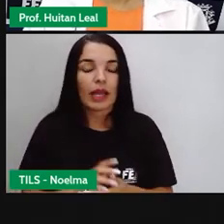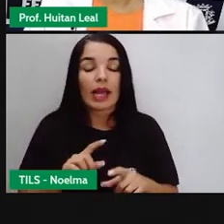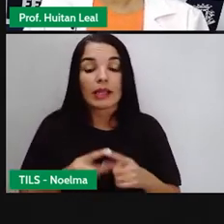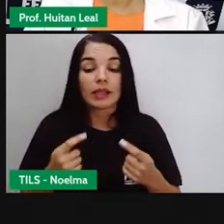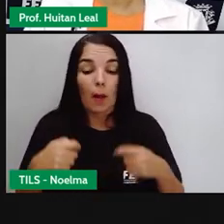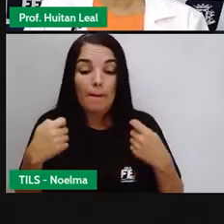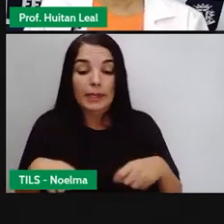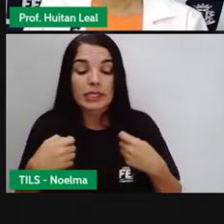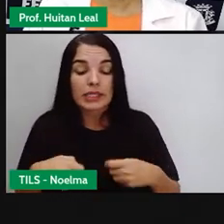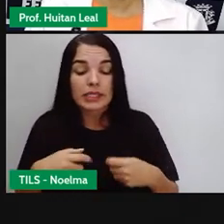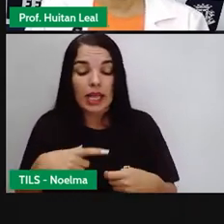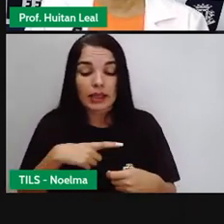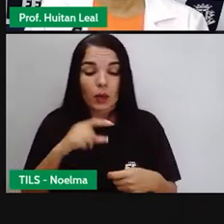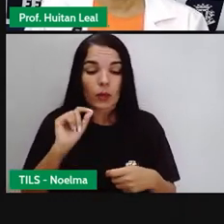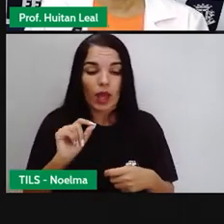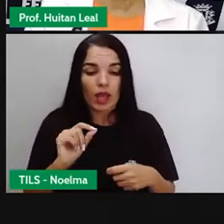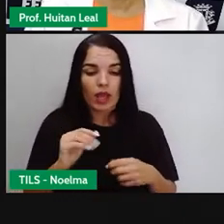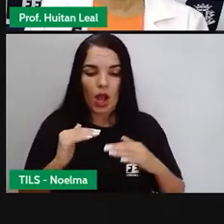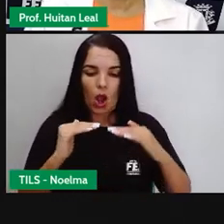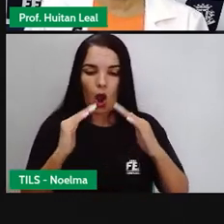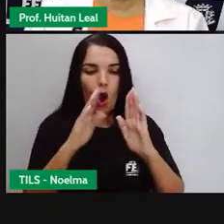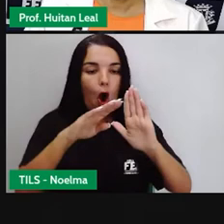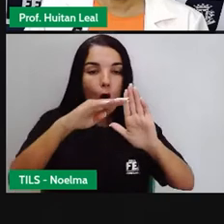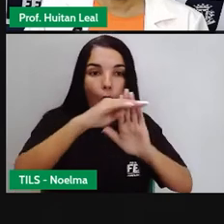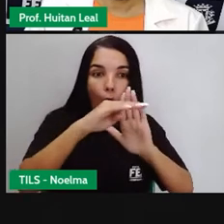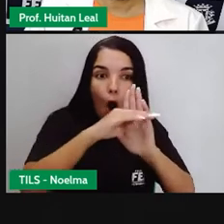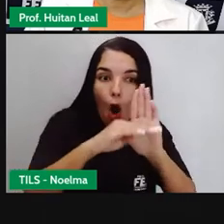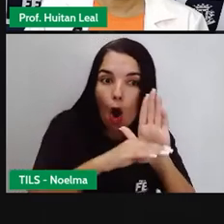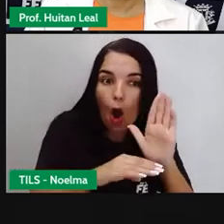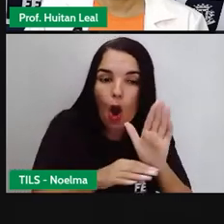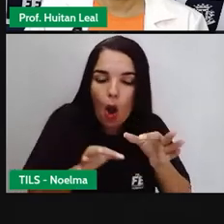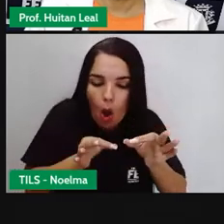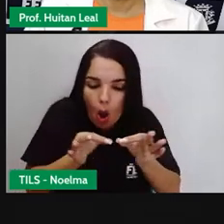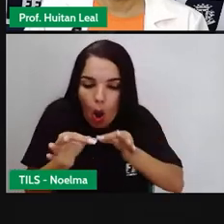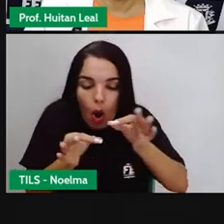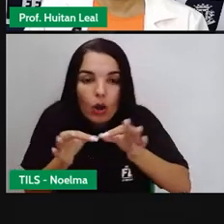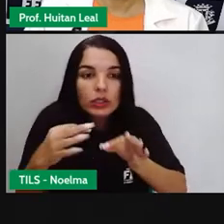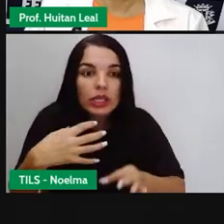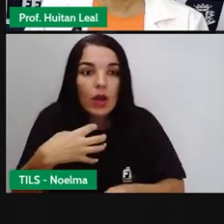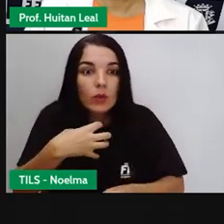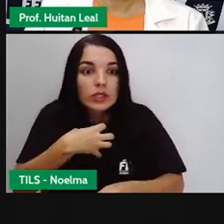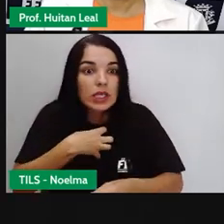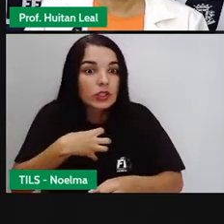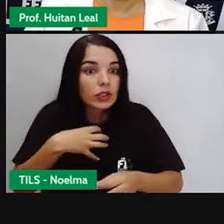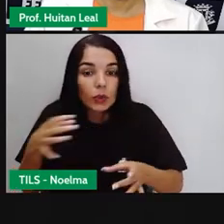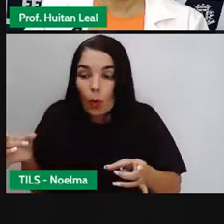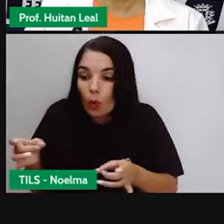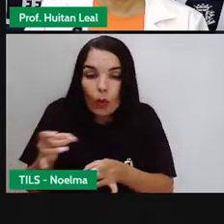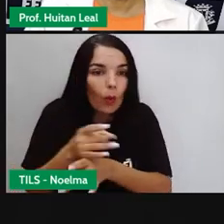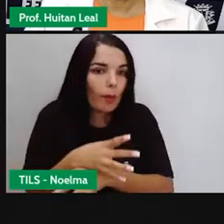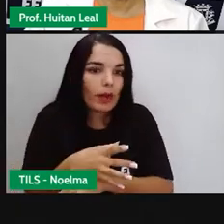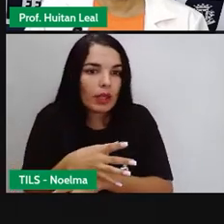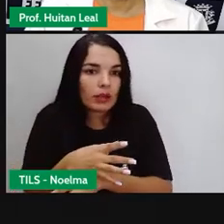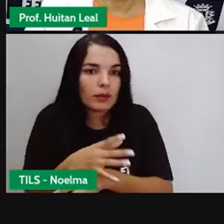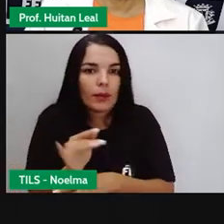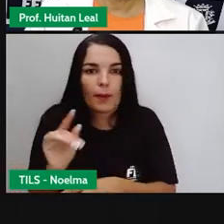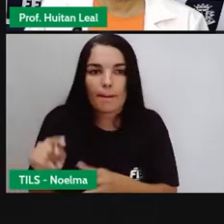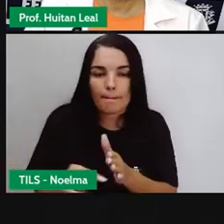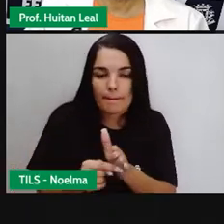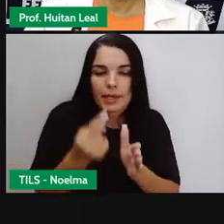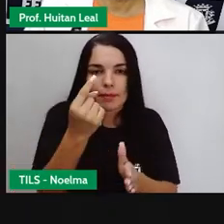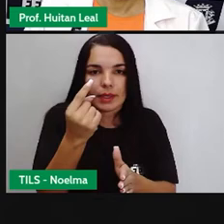frase, é necessário que tenha uma ordem de sentido completo. Olhem esses dois exemplos. Primeiro.